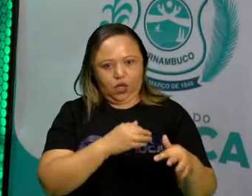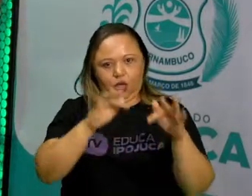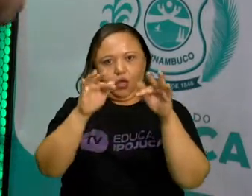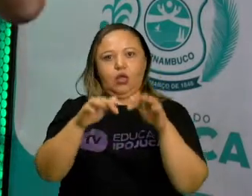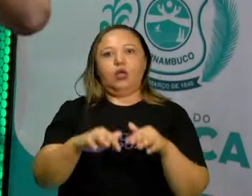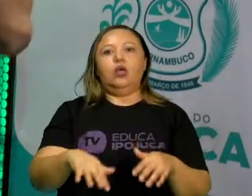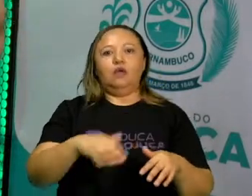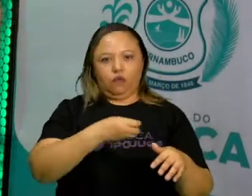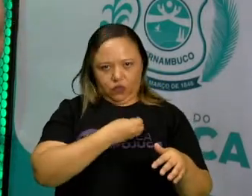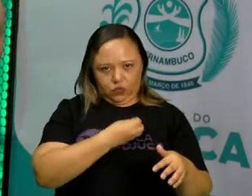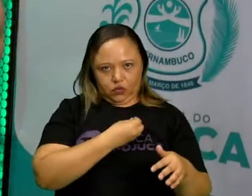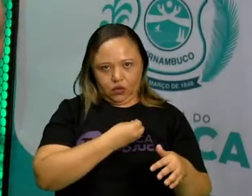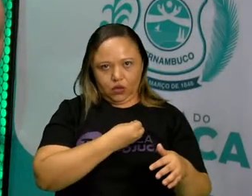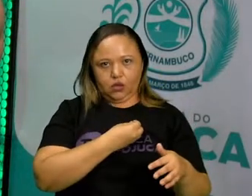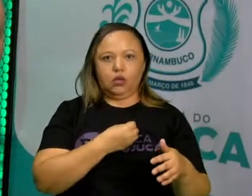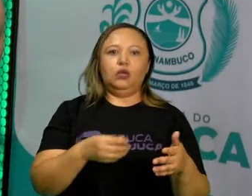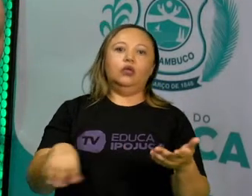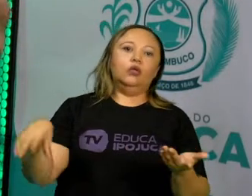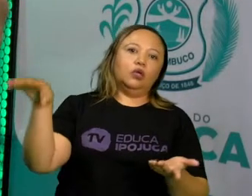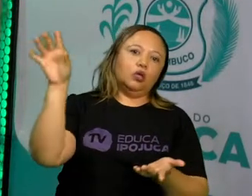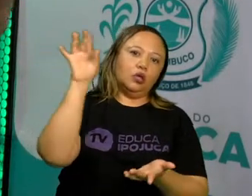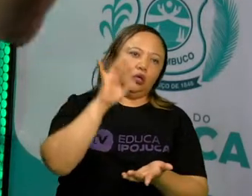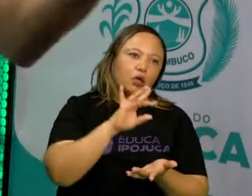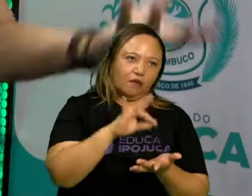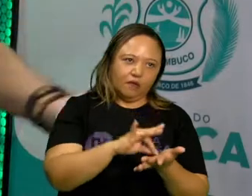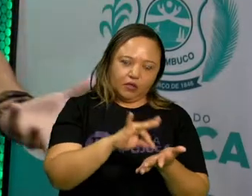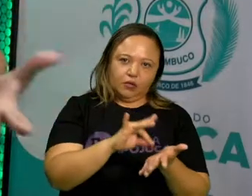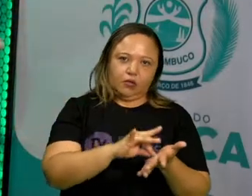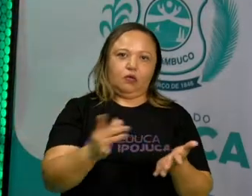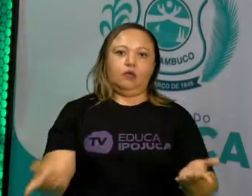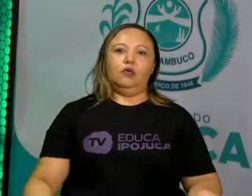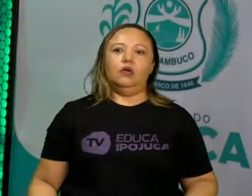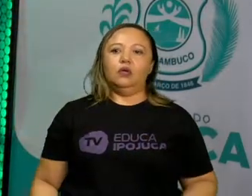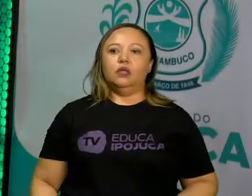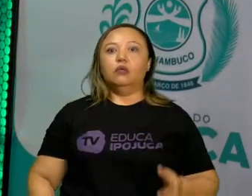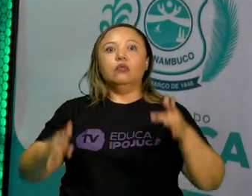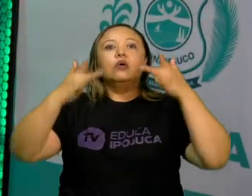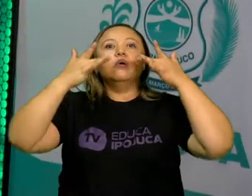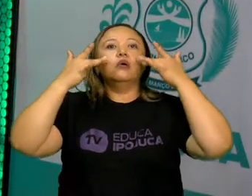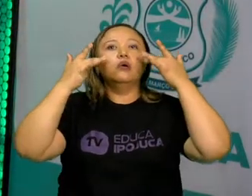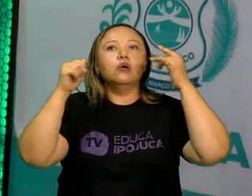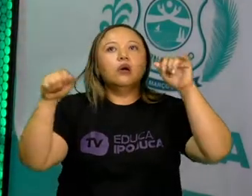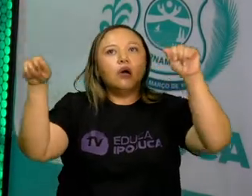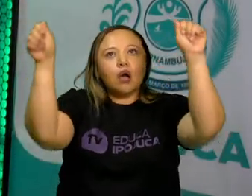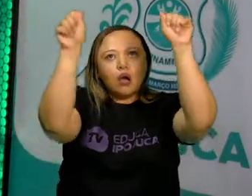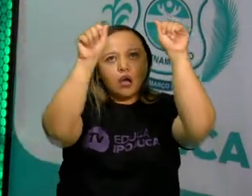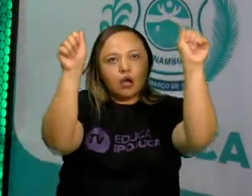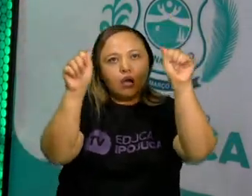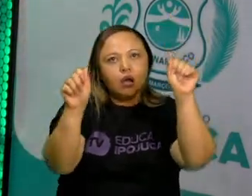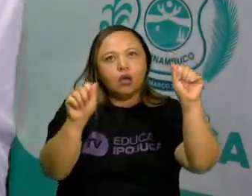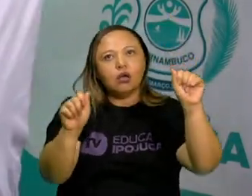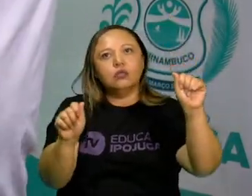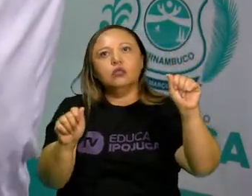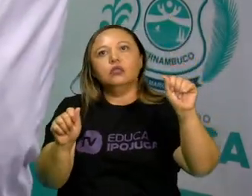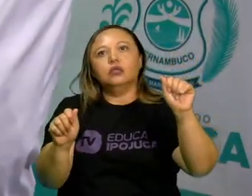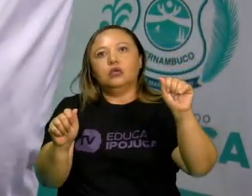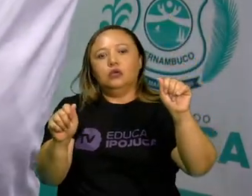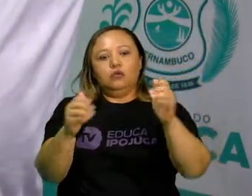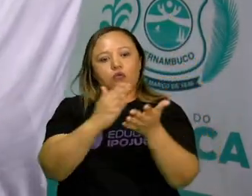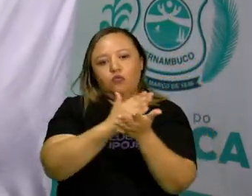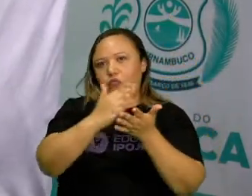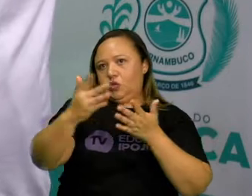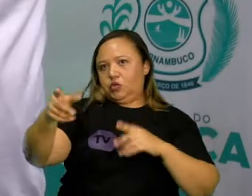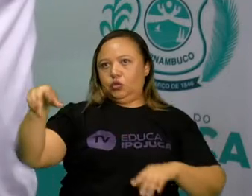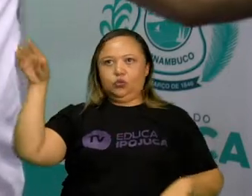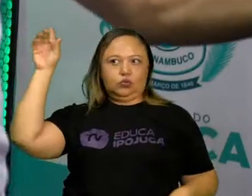conectada com o seu tempo. A arte é produto do seu tempo. Então, a arte que foi produzida na Grécia Antiga,